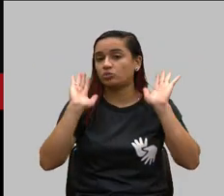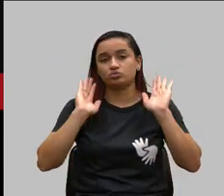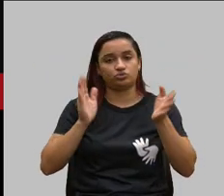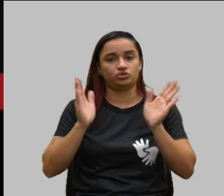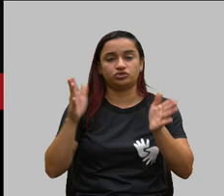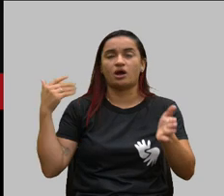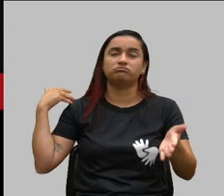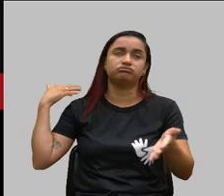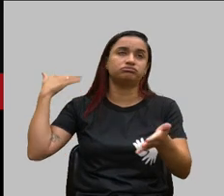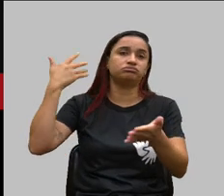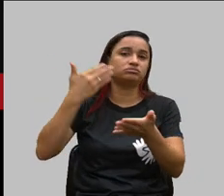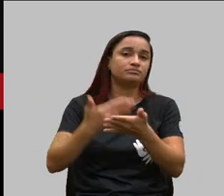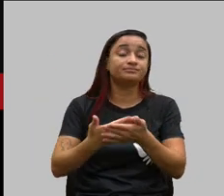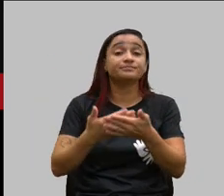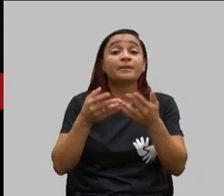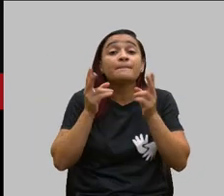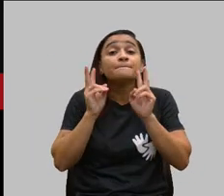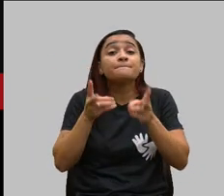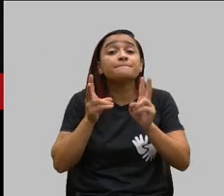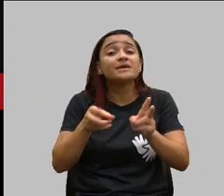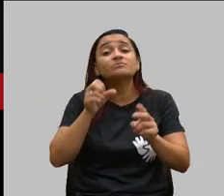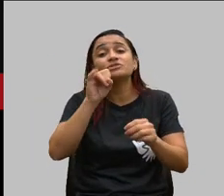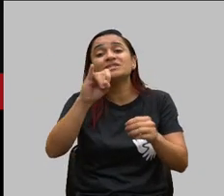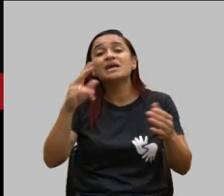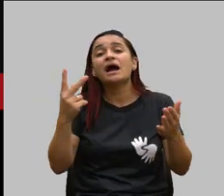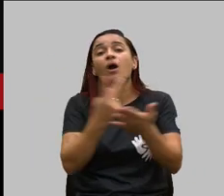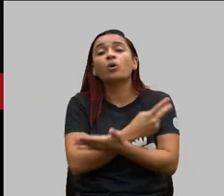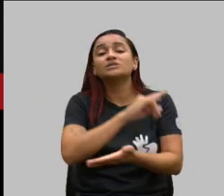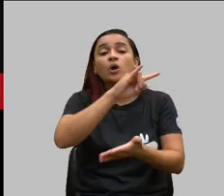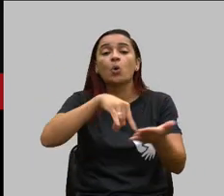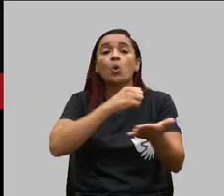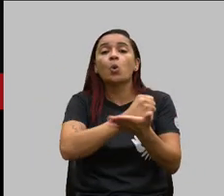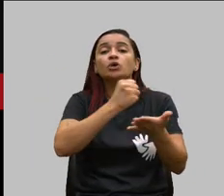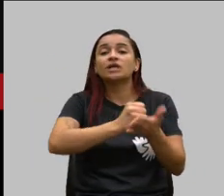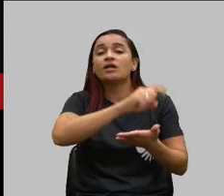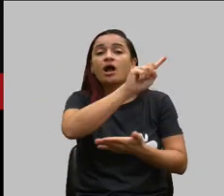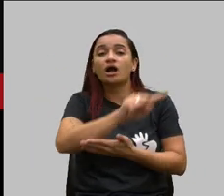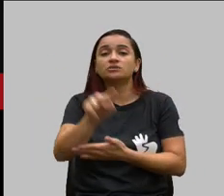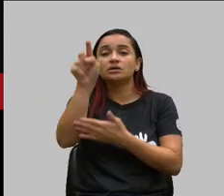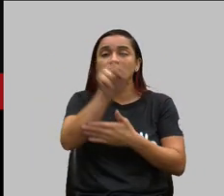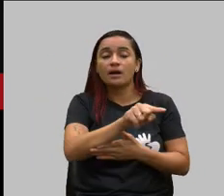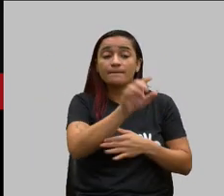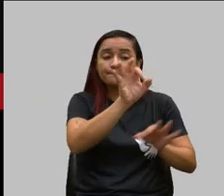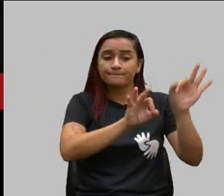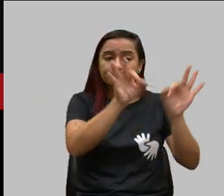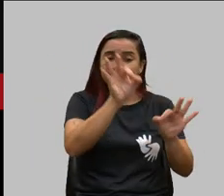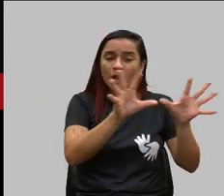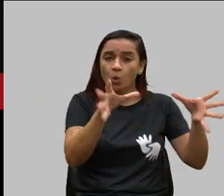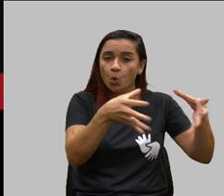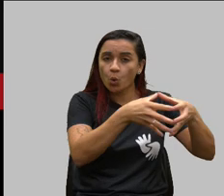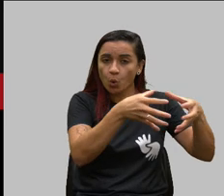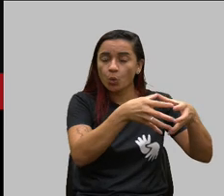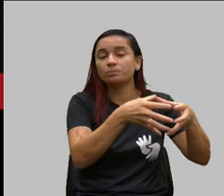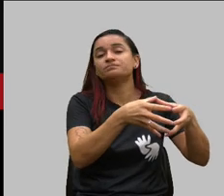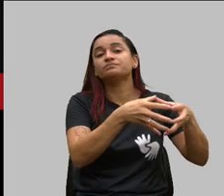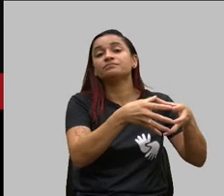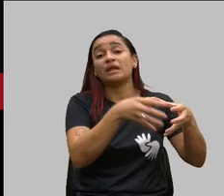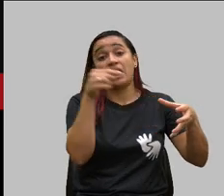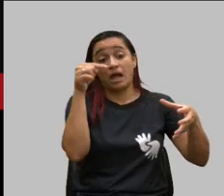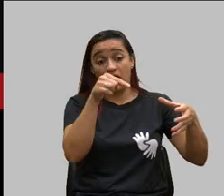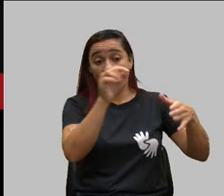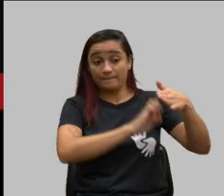mesmo que haja rescisão de um contrato de plano coletivo a operadora